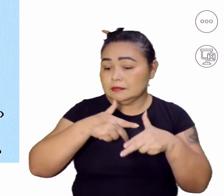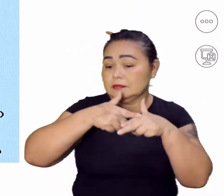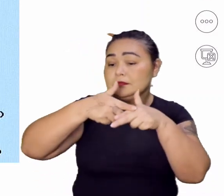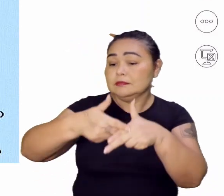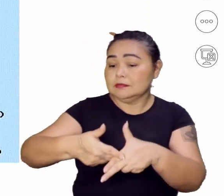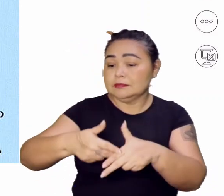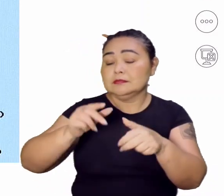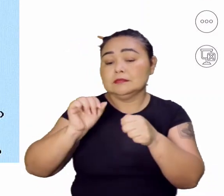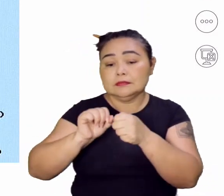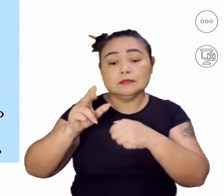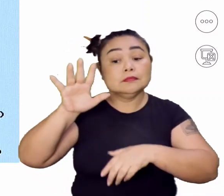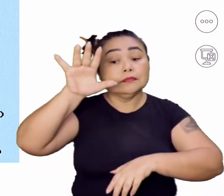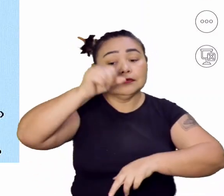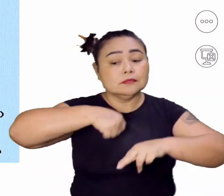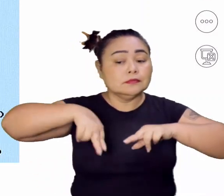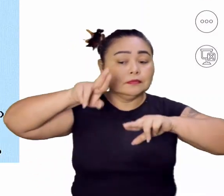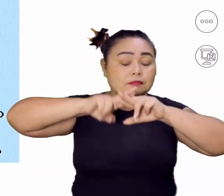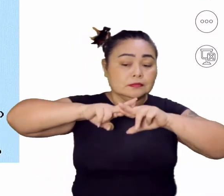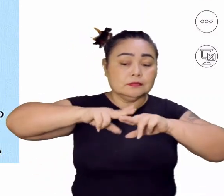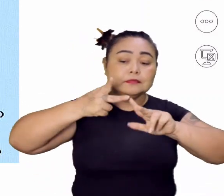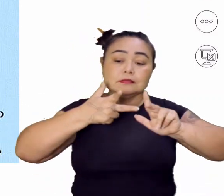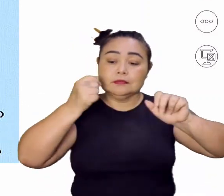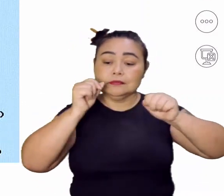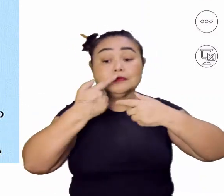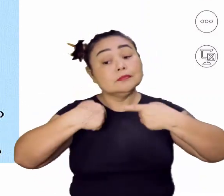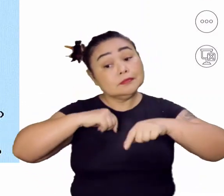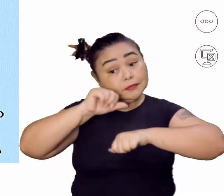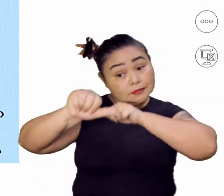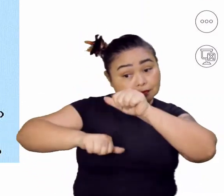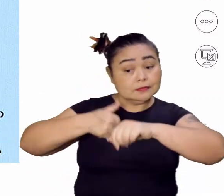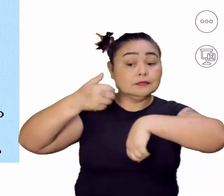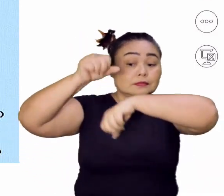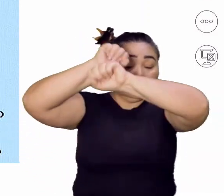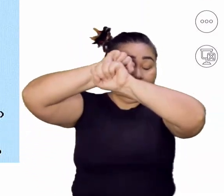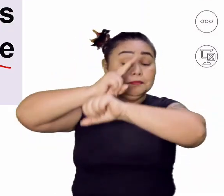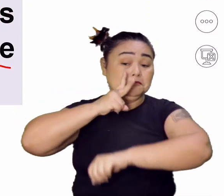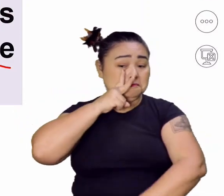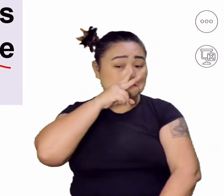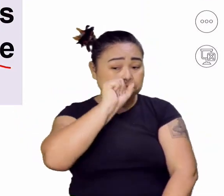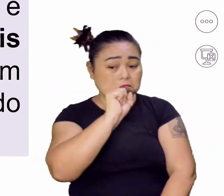aprisionamento de indígenas para serem escravizados. Muito forte.